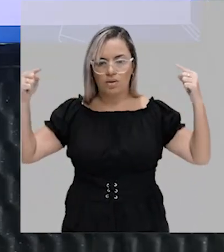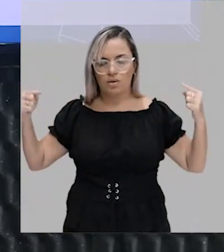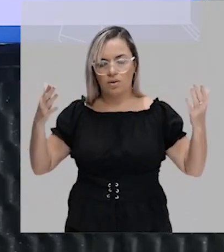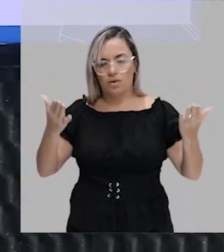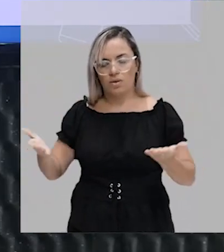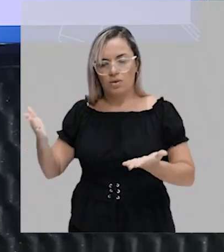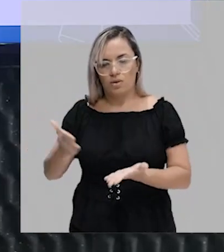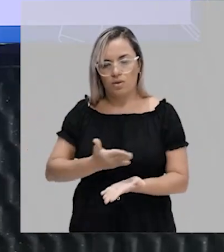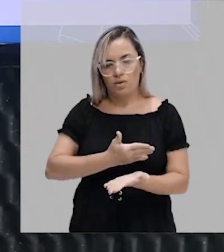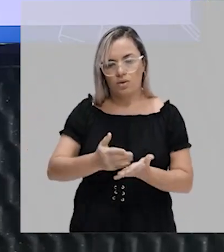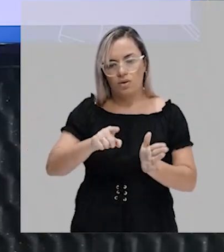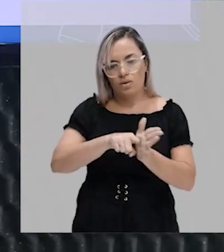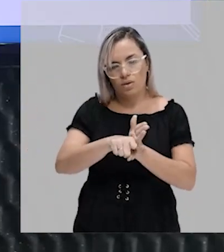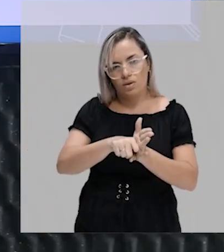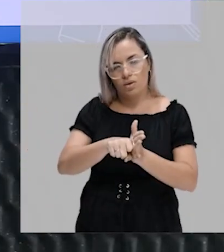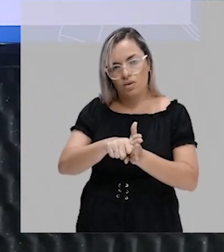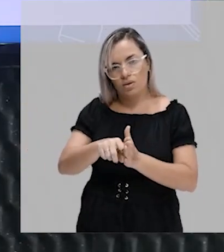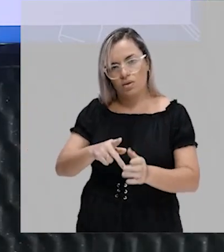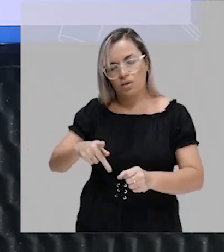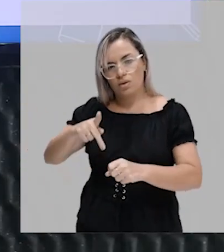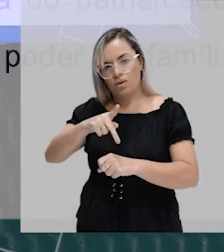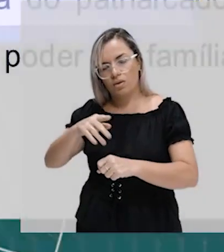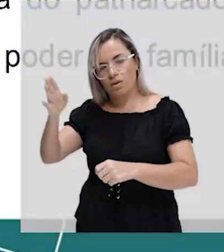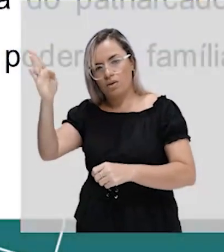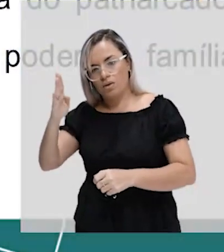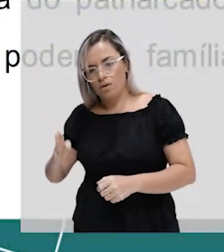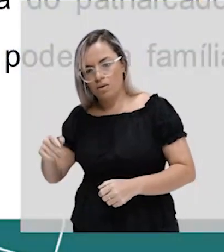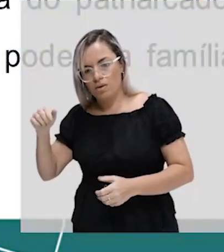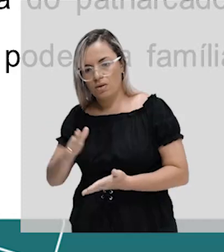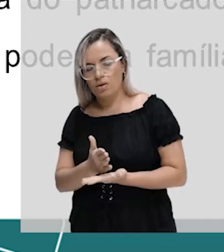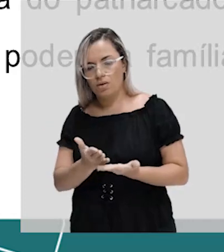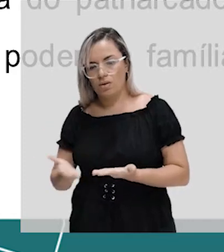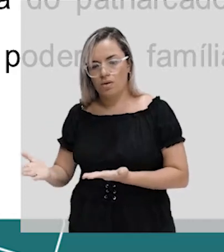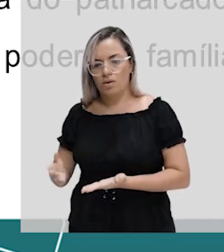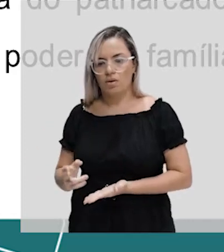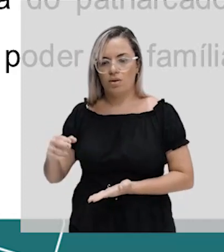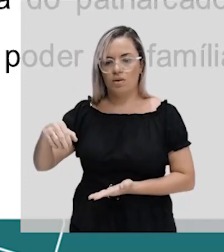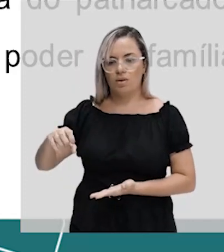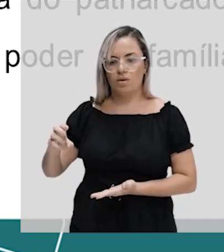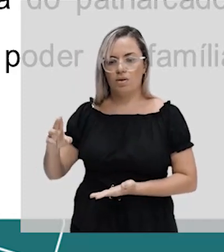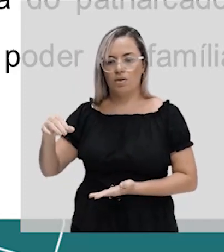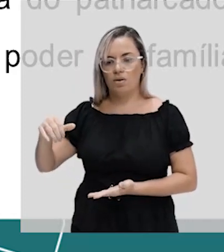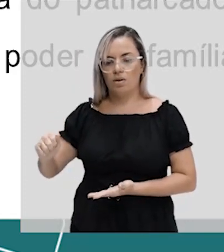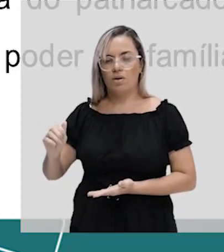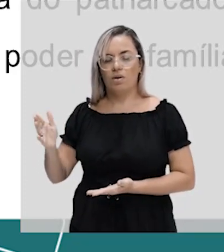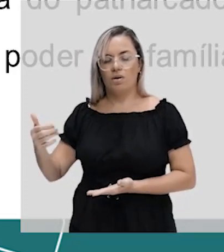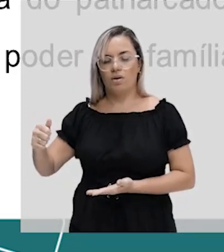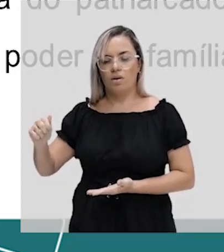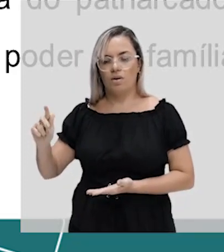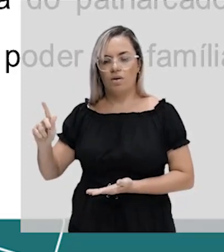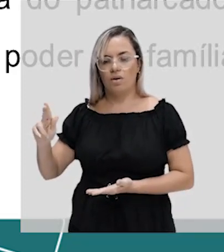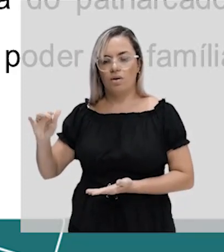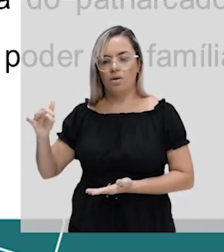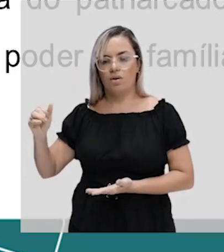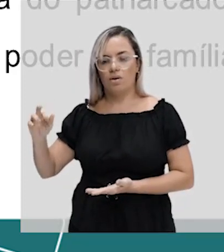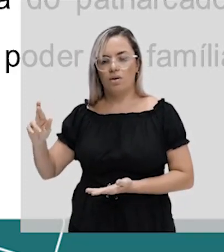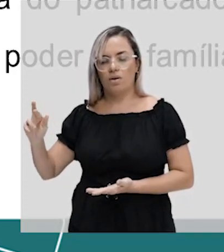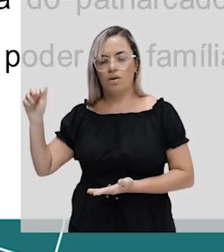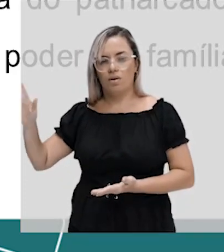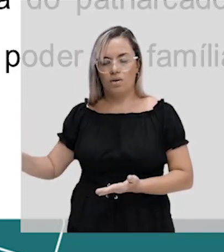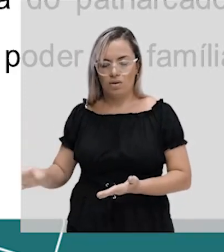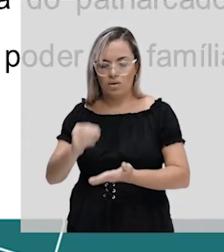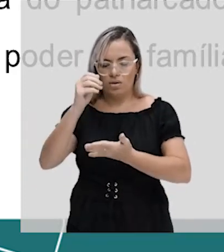começa com a pesquisadora brasileira, com a intelectual brasileira, Neuma Aguiar. Então aproveita e anota aí no teu caderno as